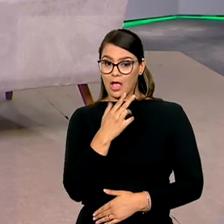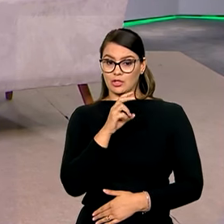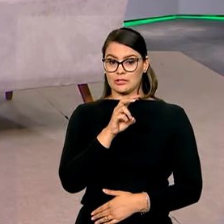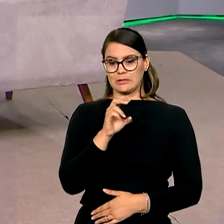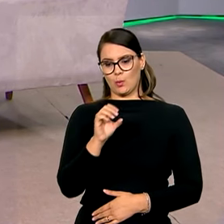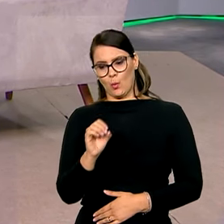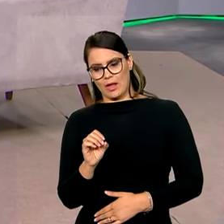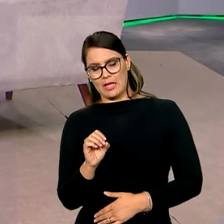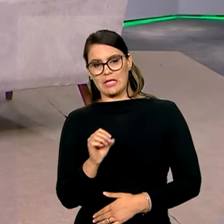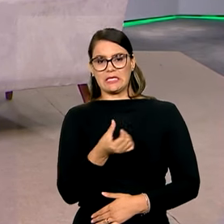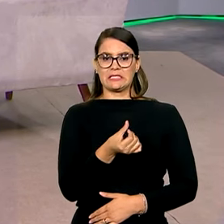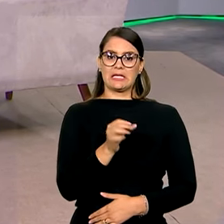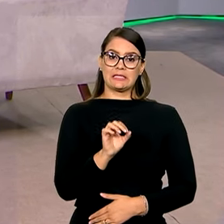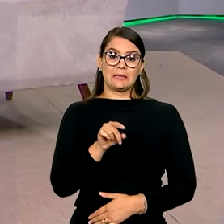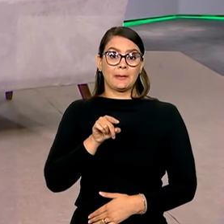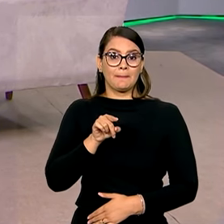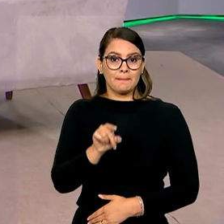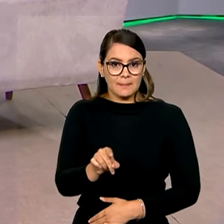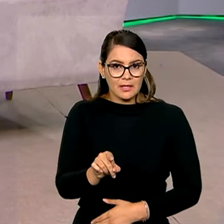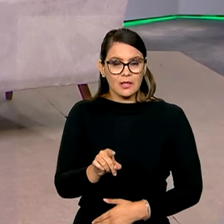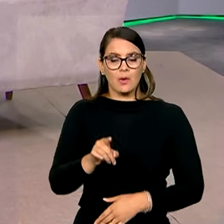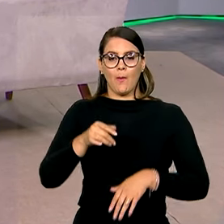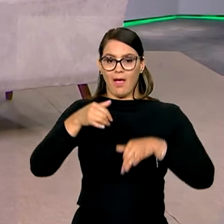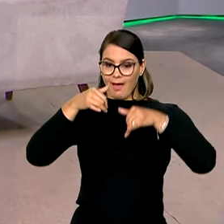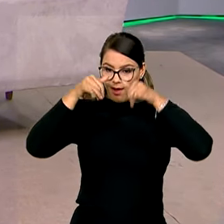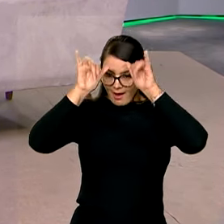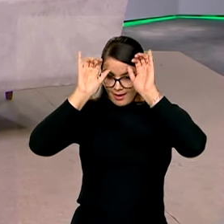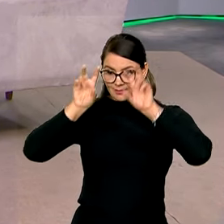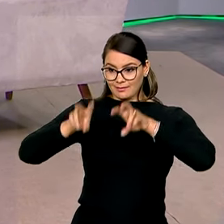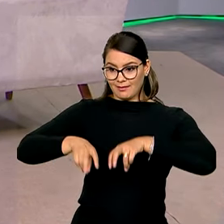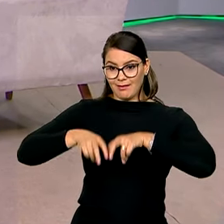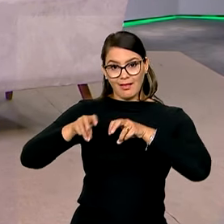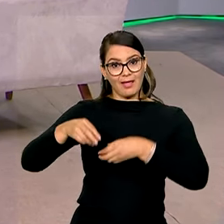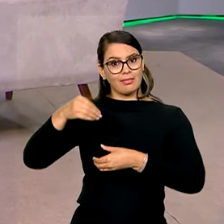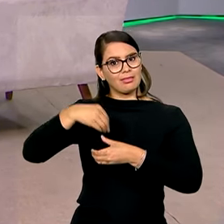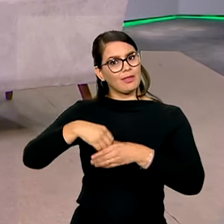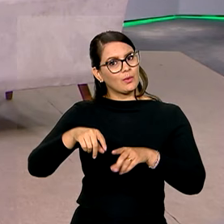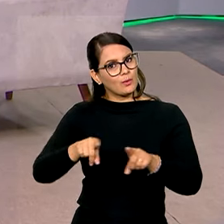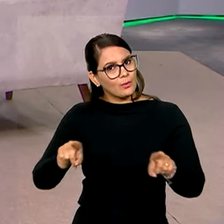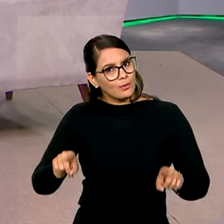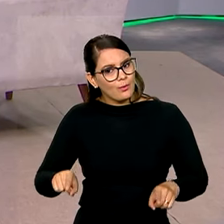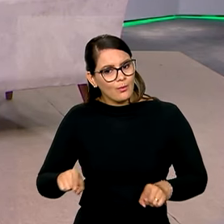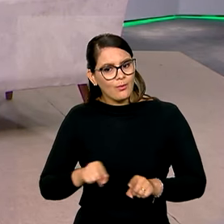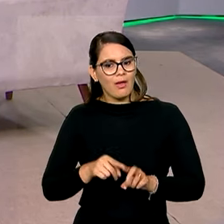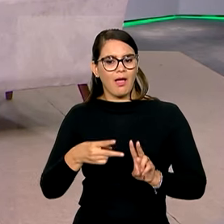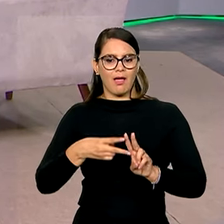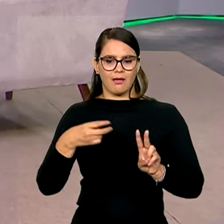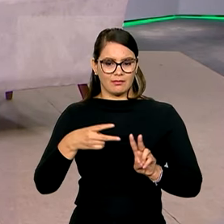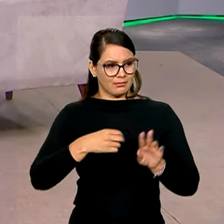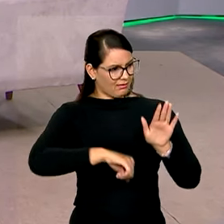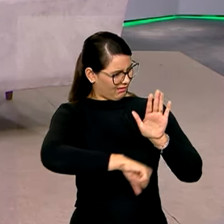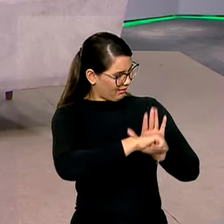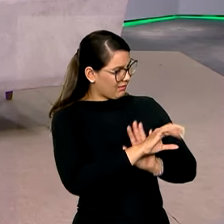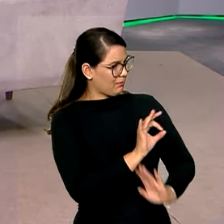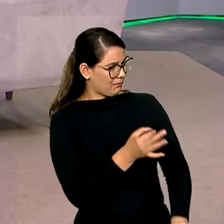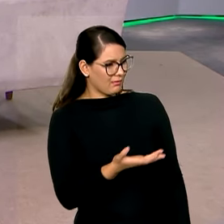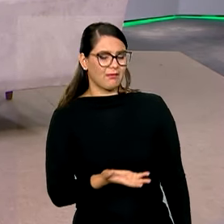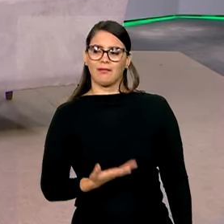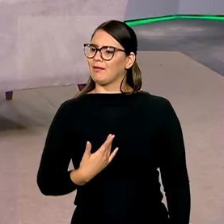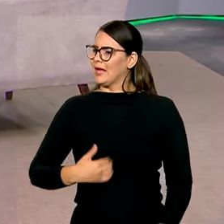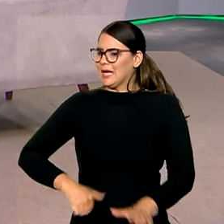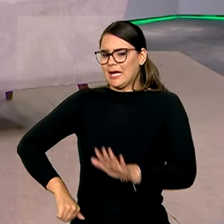a 60 mil cabeças de gado sejam criadas hoje dentro dessa terra indígena. Ilegalmente. É uma situação totalmente